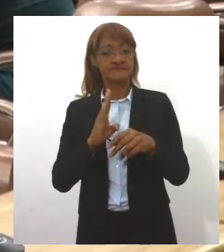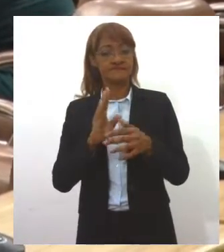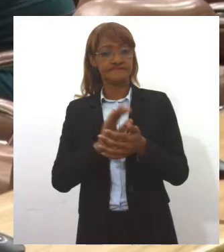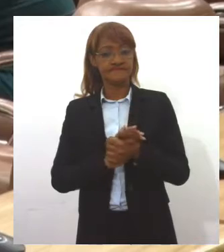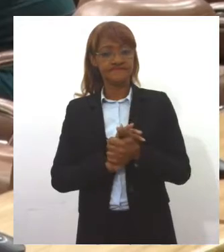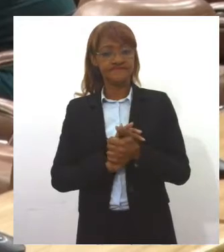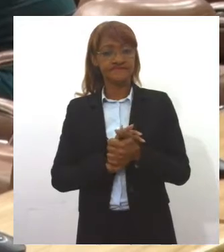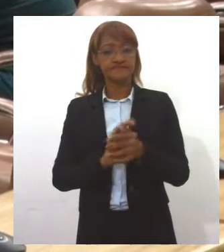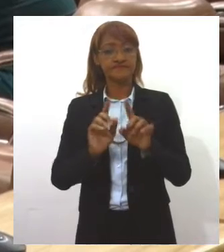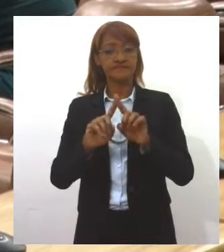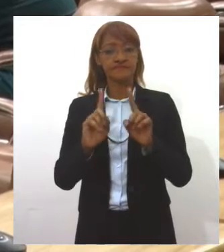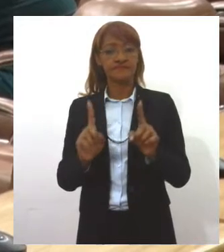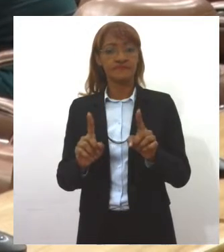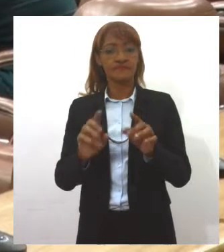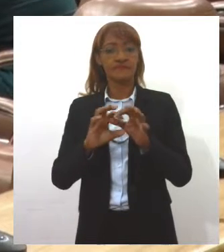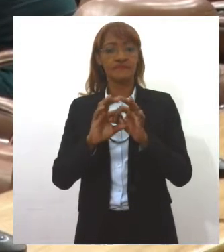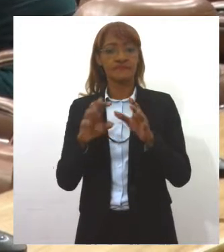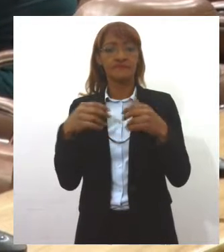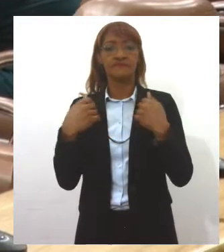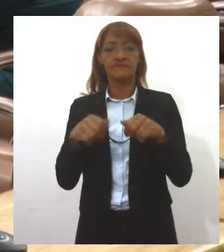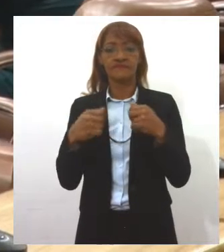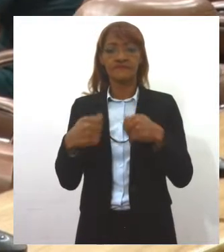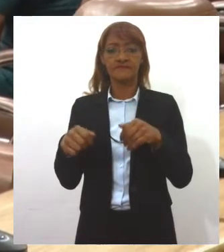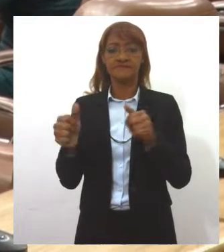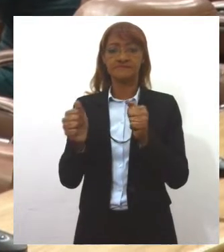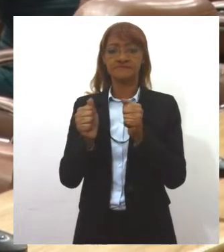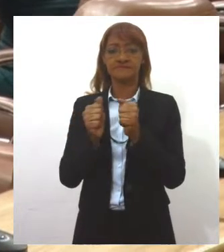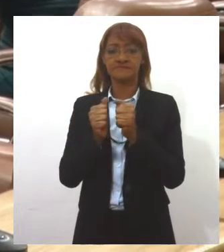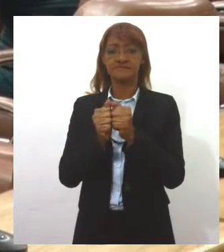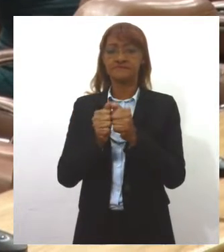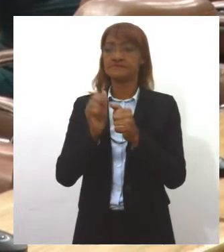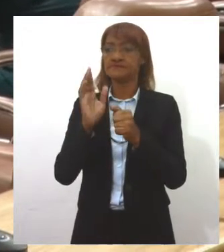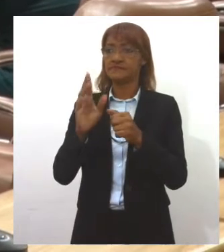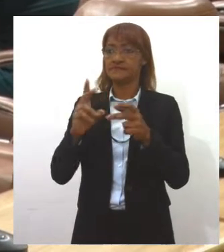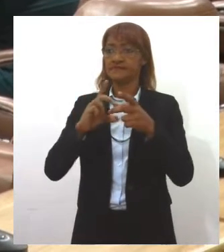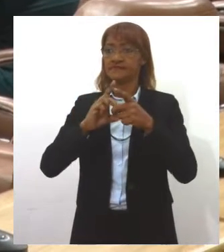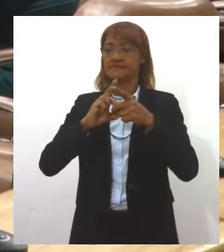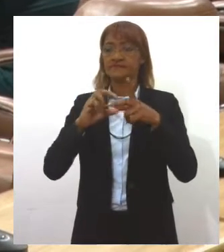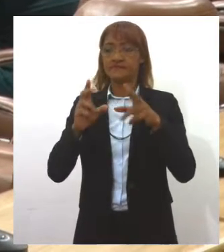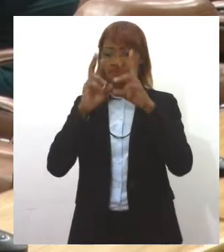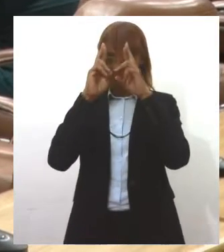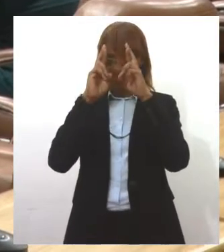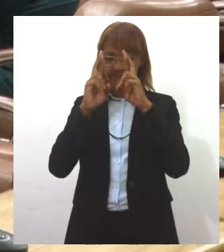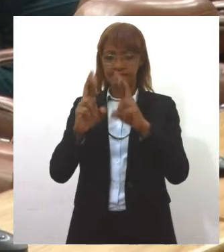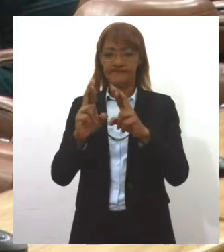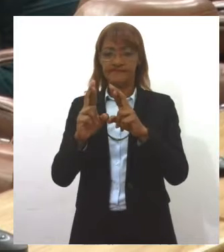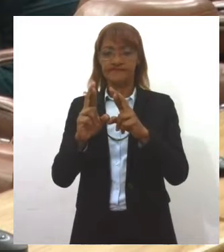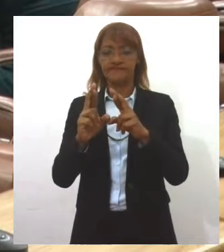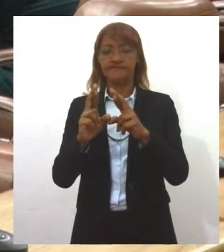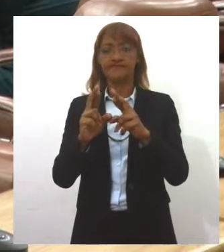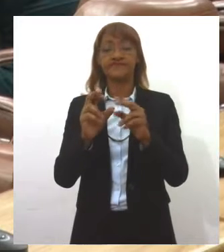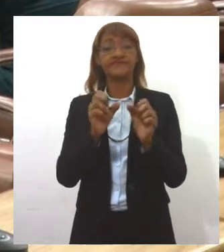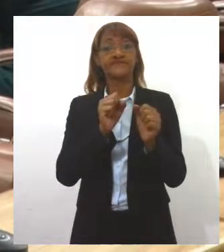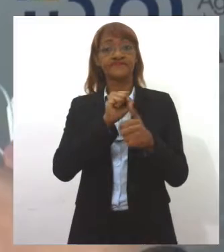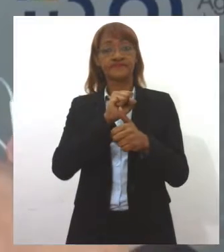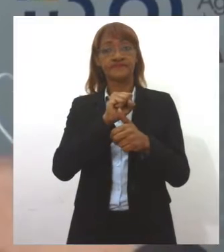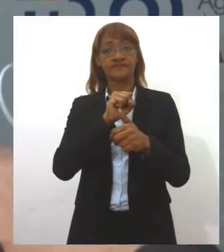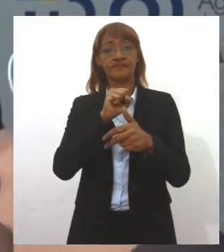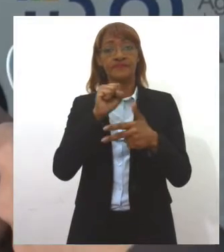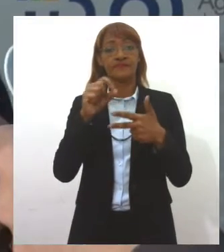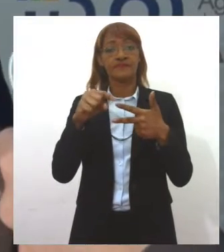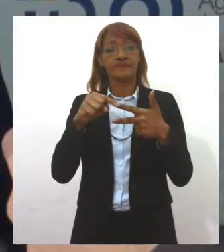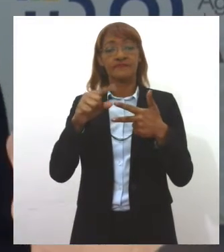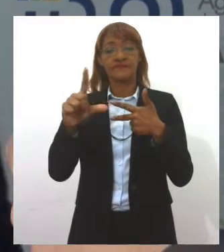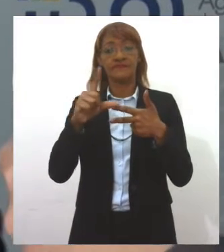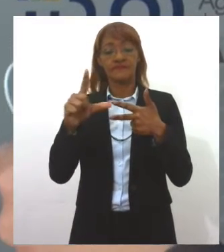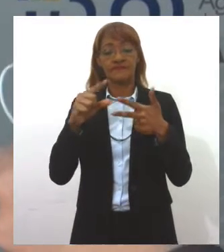essa liberdade deve ser conquistada juntamente com a democracia e o respeito aos poderes como legislativo e judiciário. No